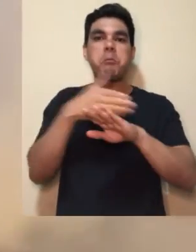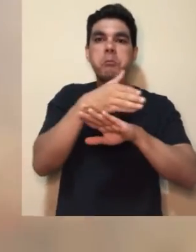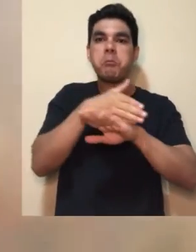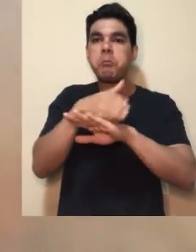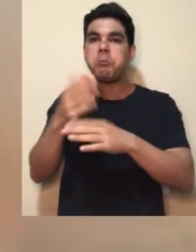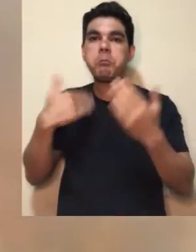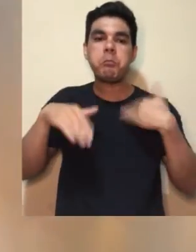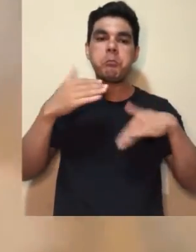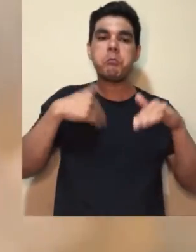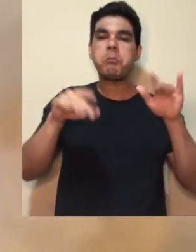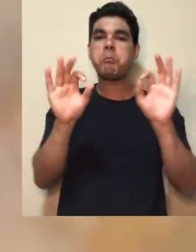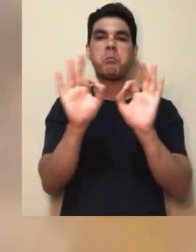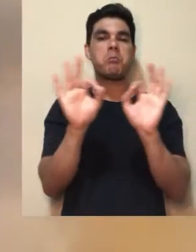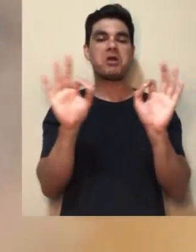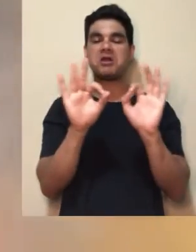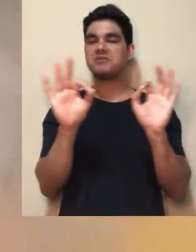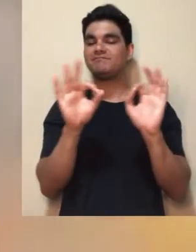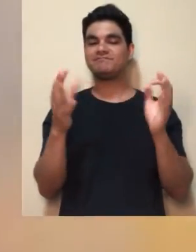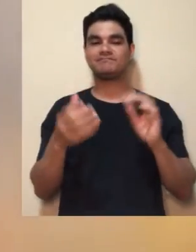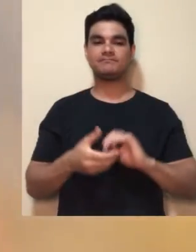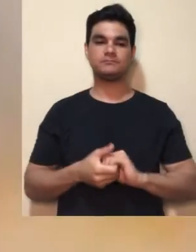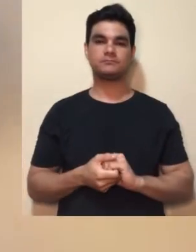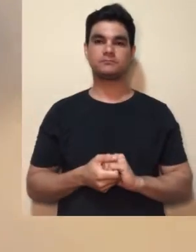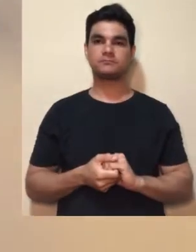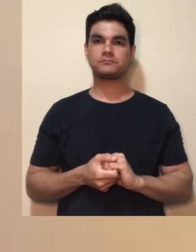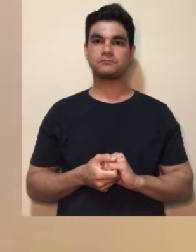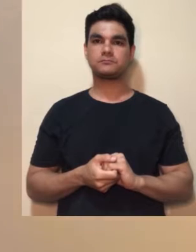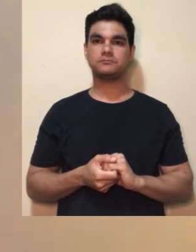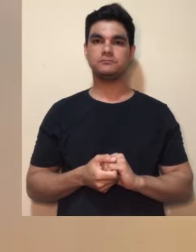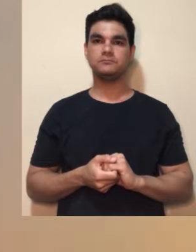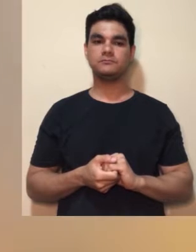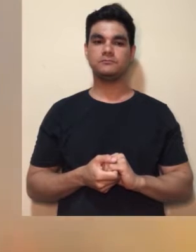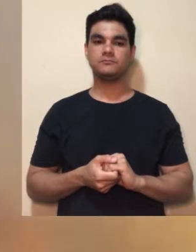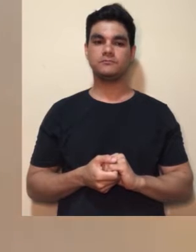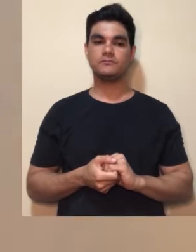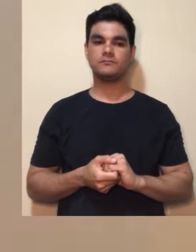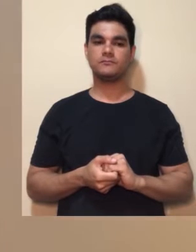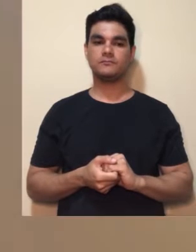também, nunca mais apareceu, nem caprivaros, nem nenhum tipo de animal não apareceu mais.